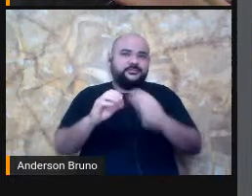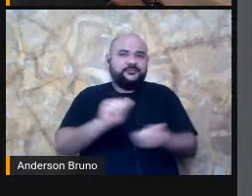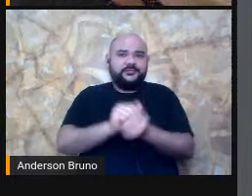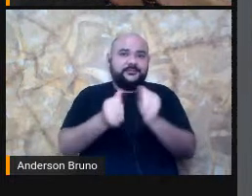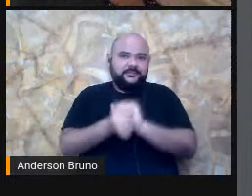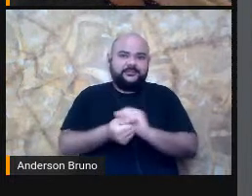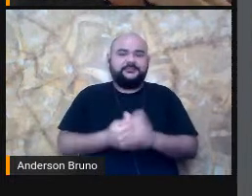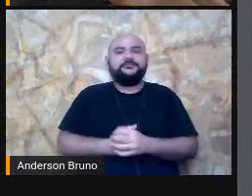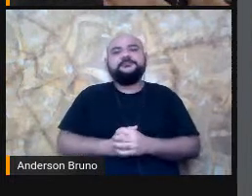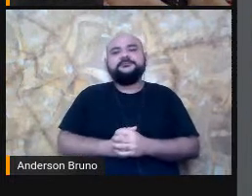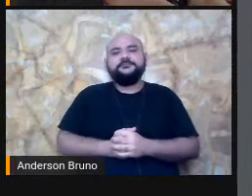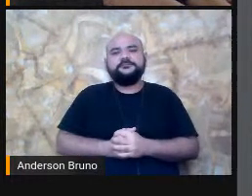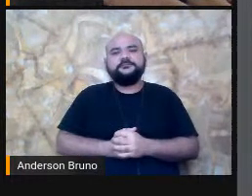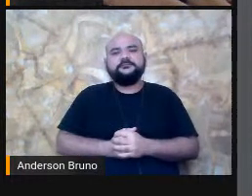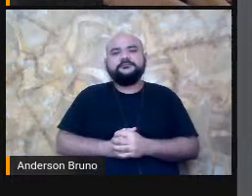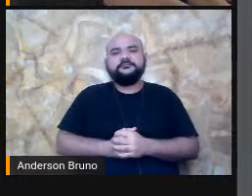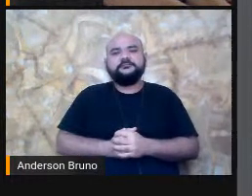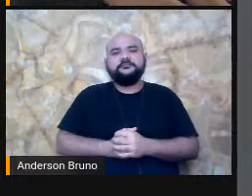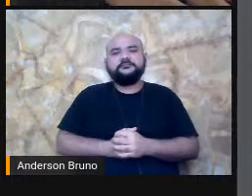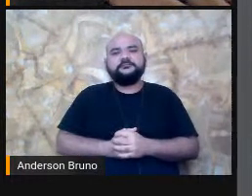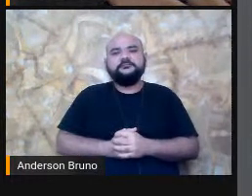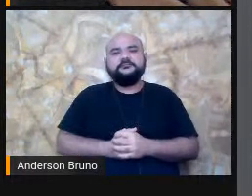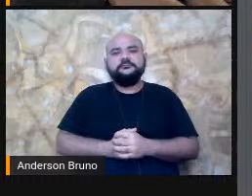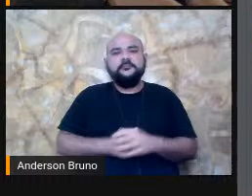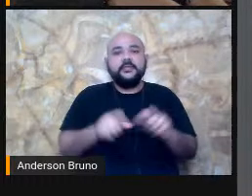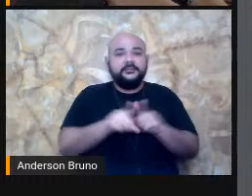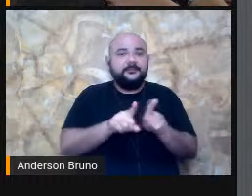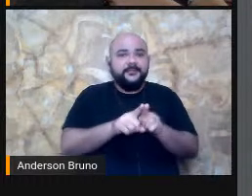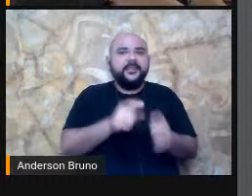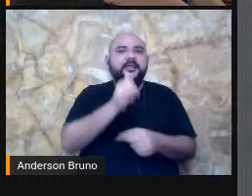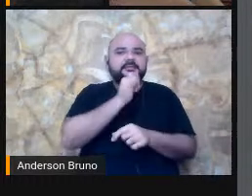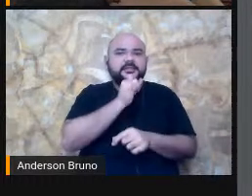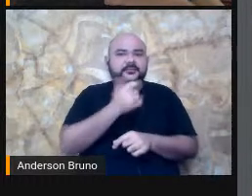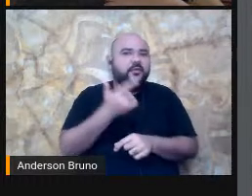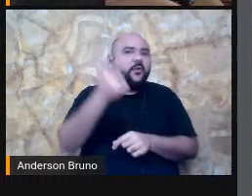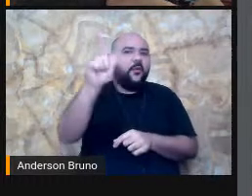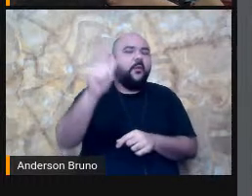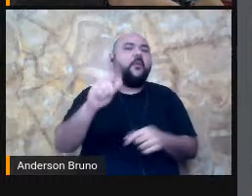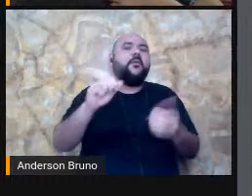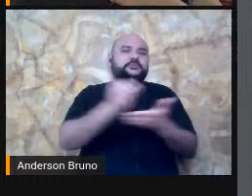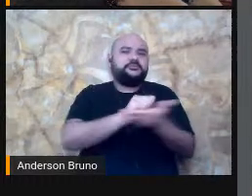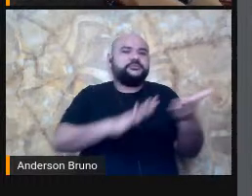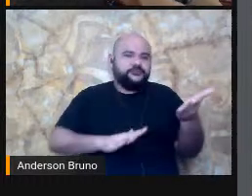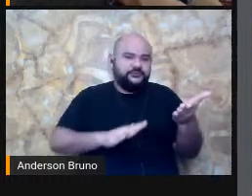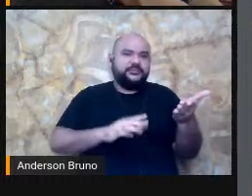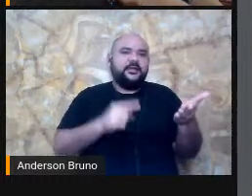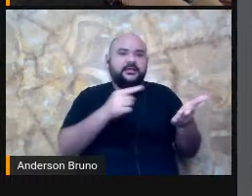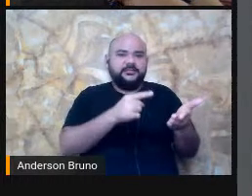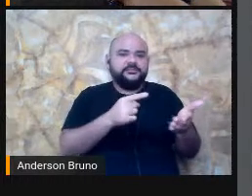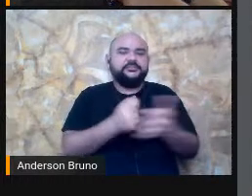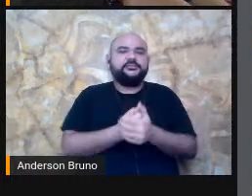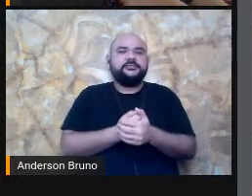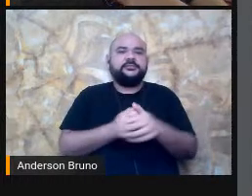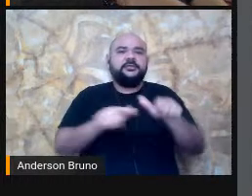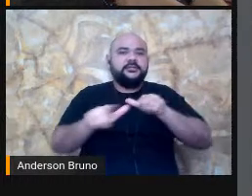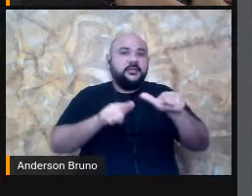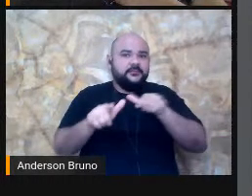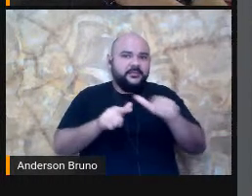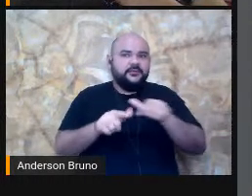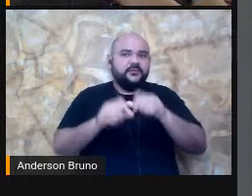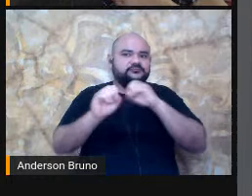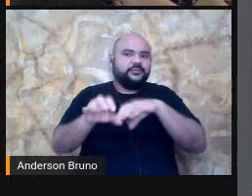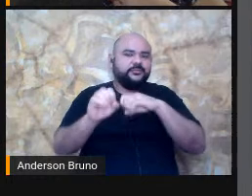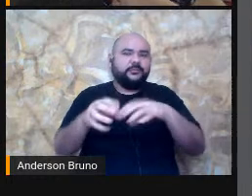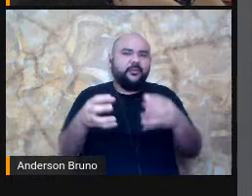Aí também Né? Uma outra Atividade Uma outra Estratégia Que a gente Trabalhou até Com um grupinho E